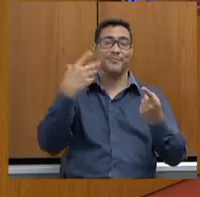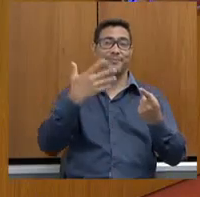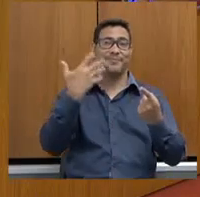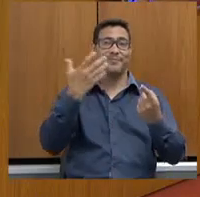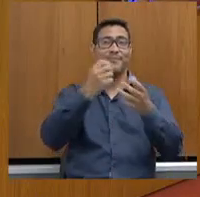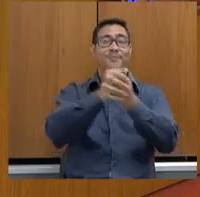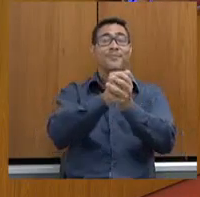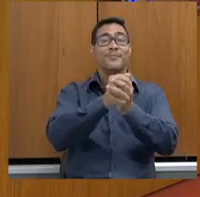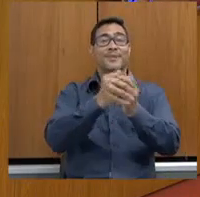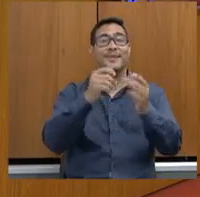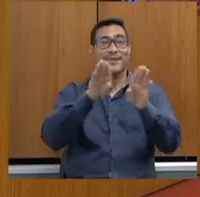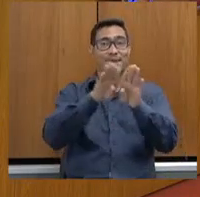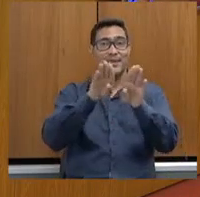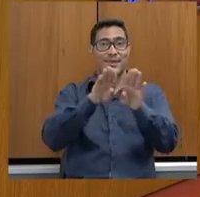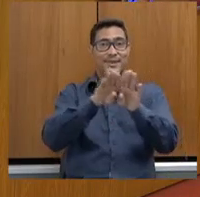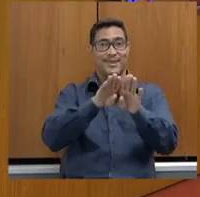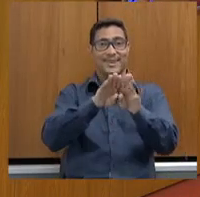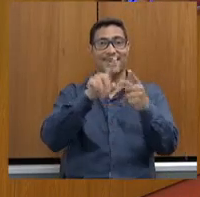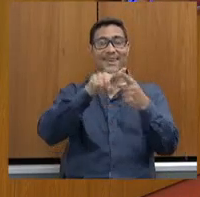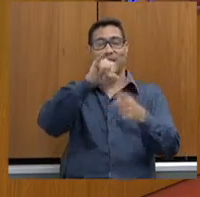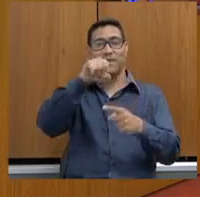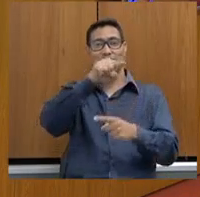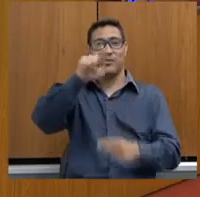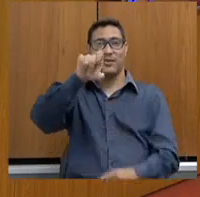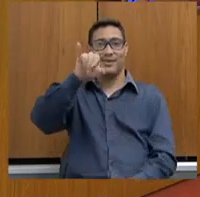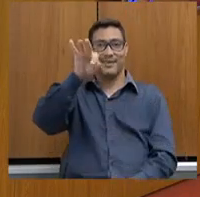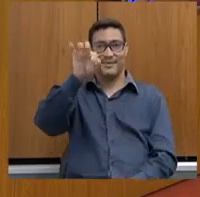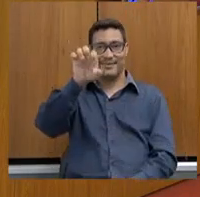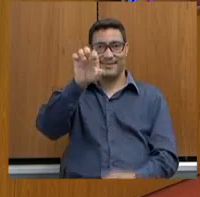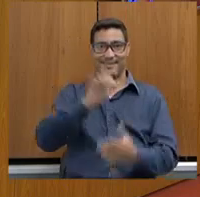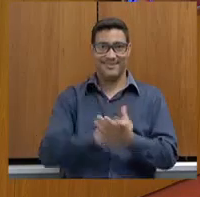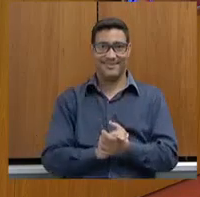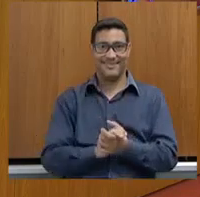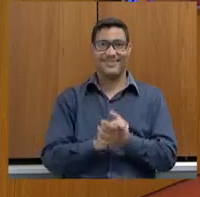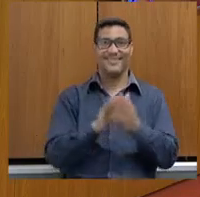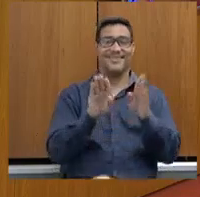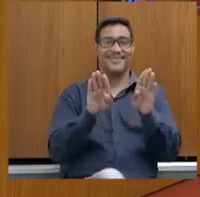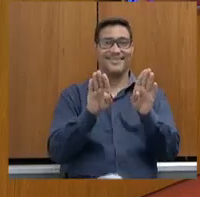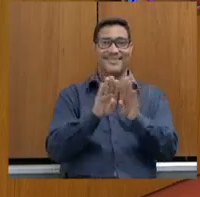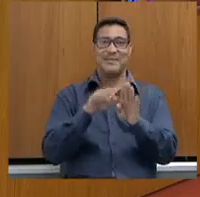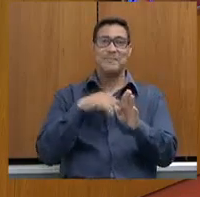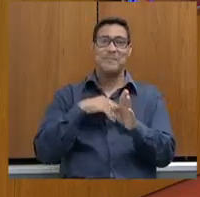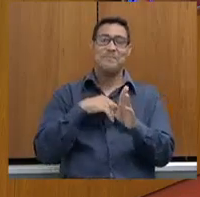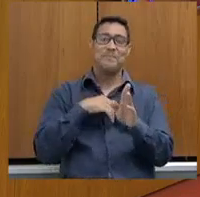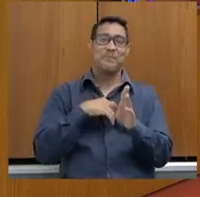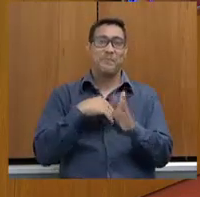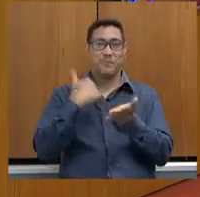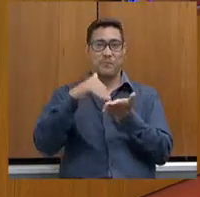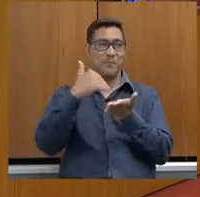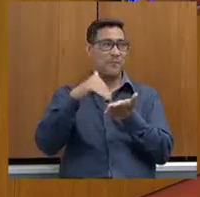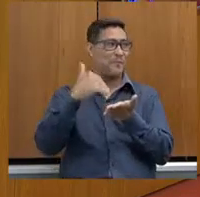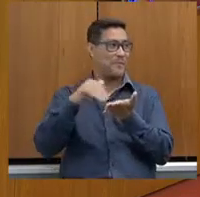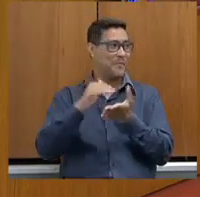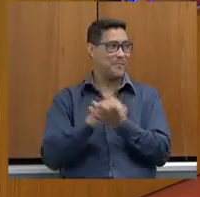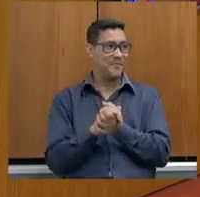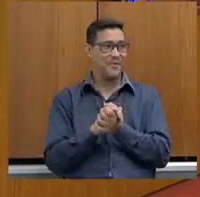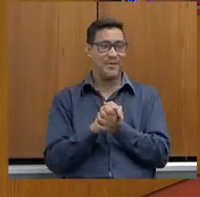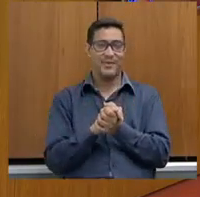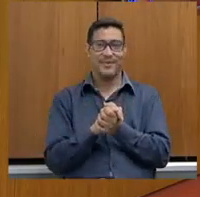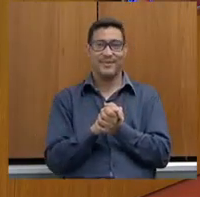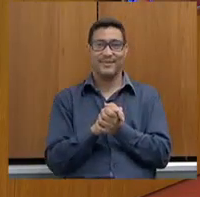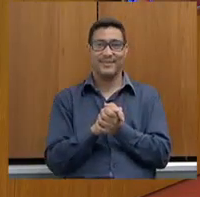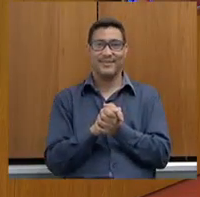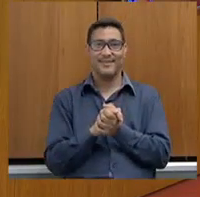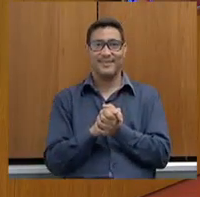e do nosso timoreiro, o deputado João Leite. Passo a palavra ao secretário. Obrigado, deputado. Com relação à...